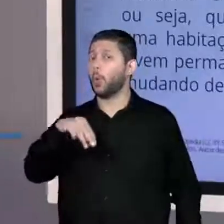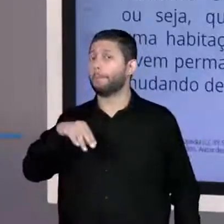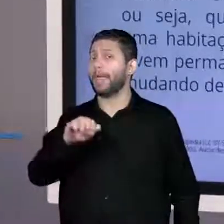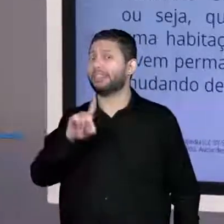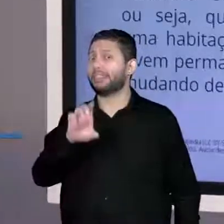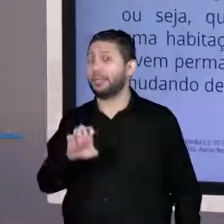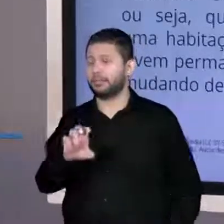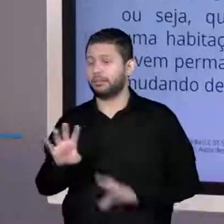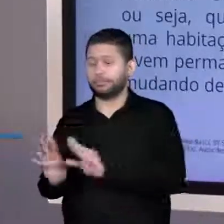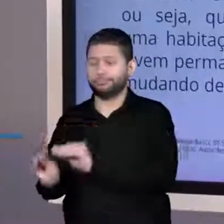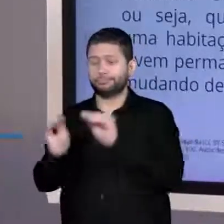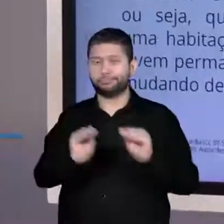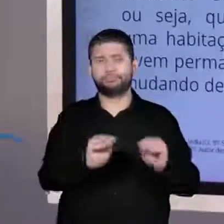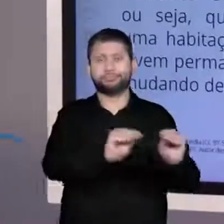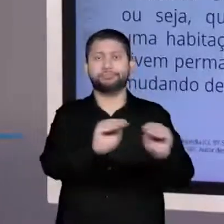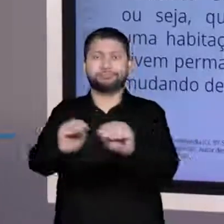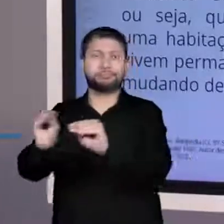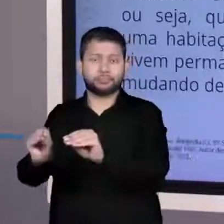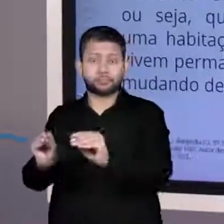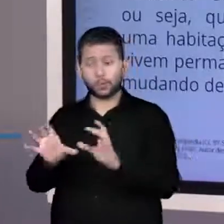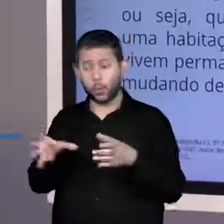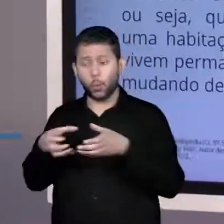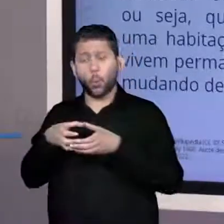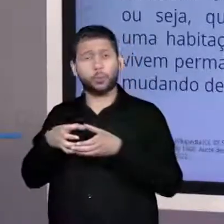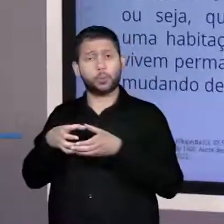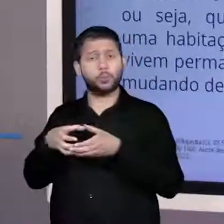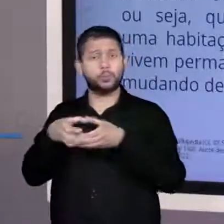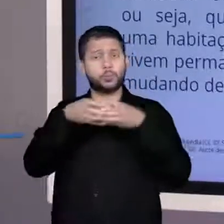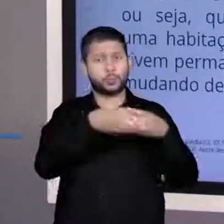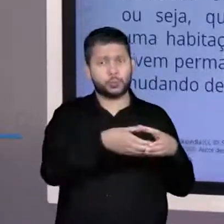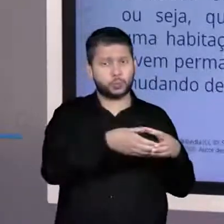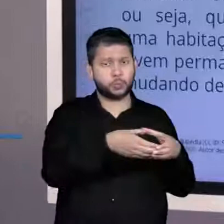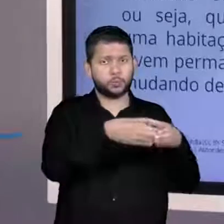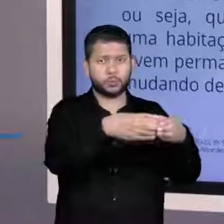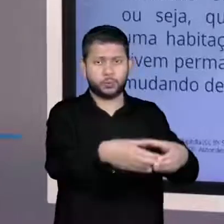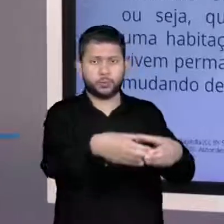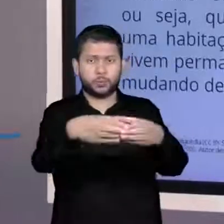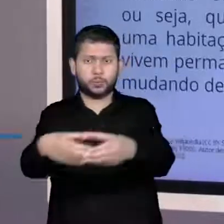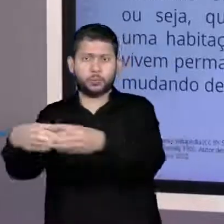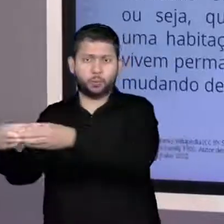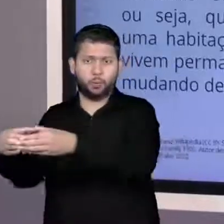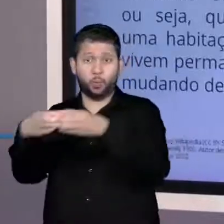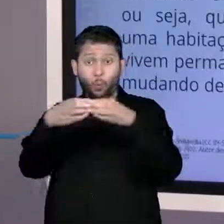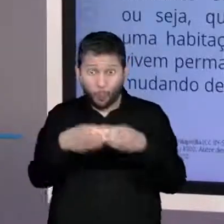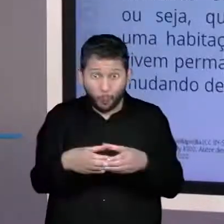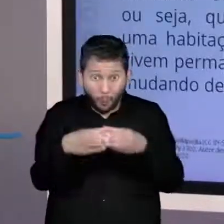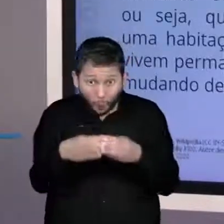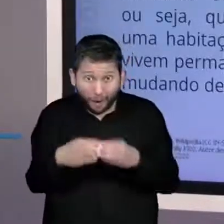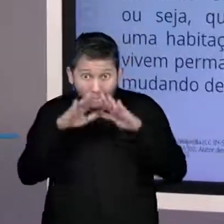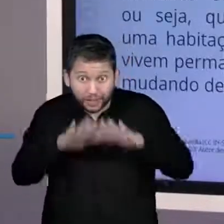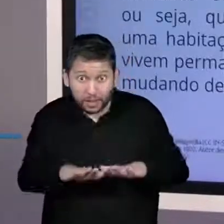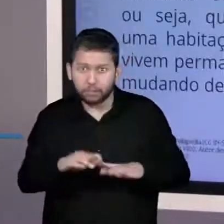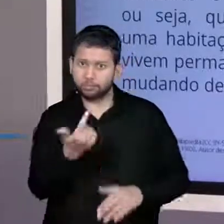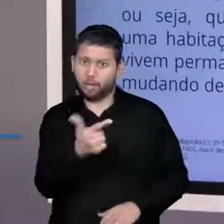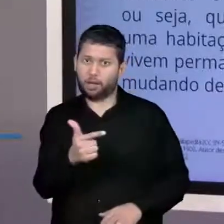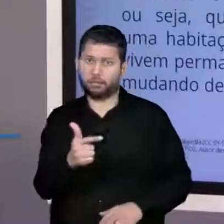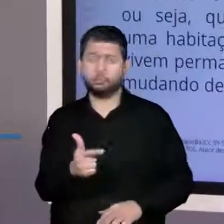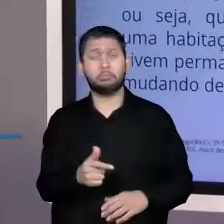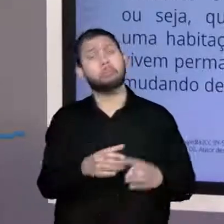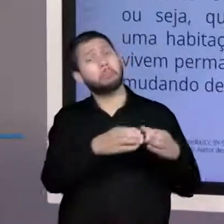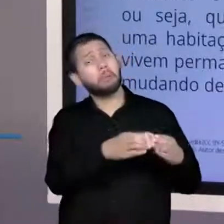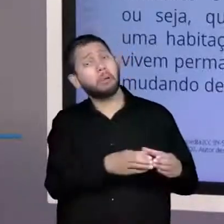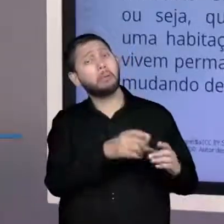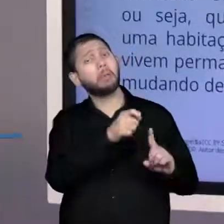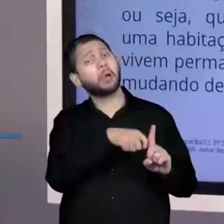São uma sociedade, uma família, um povo, que não tem uma moradia fixa. Ou seja, ele passa um determinado tempo em um